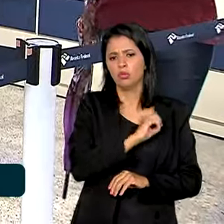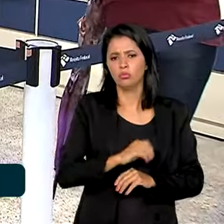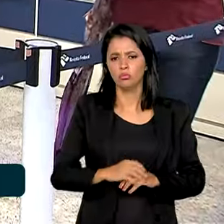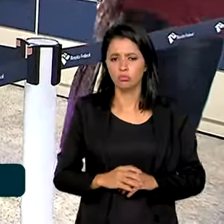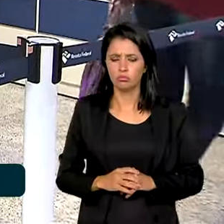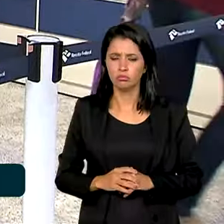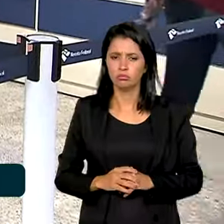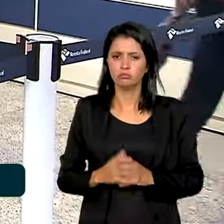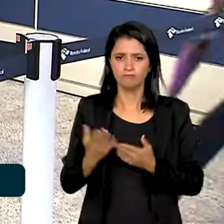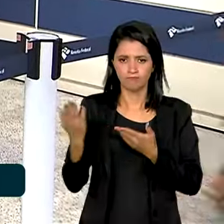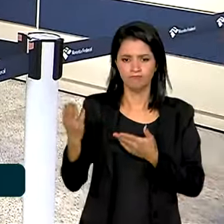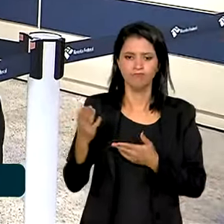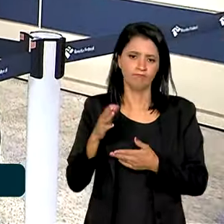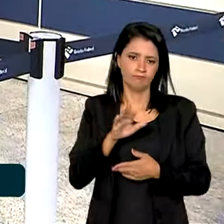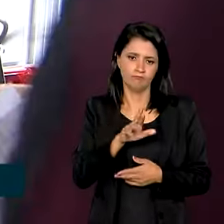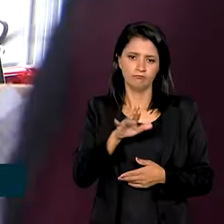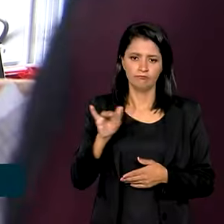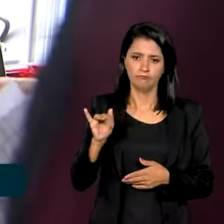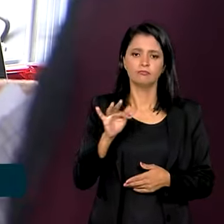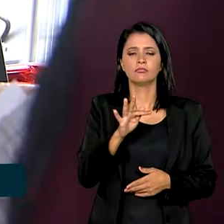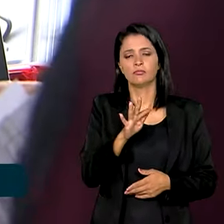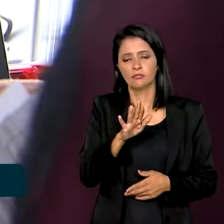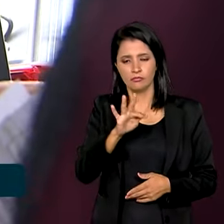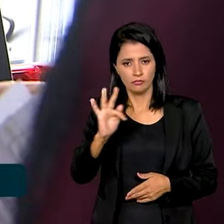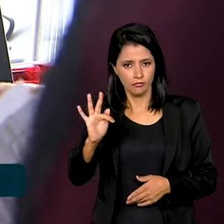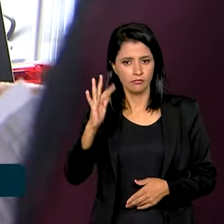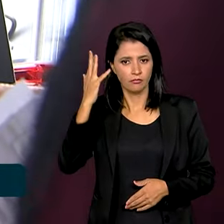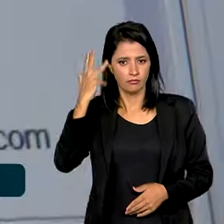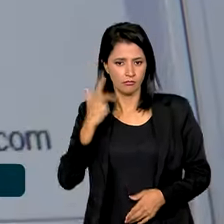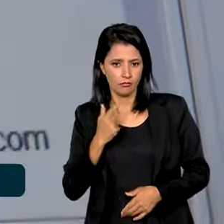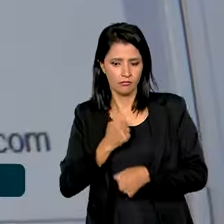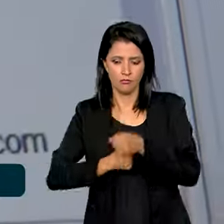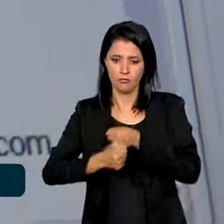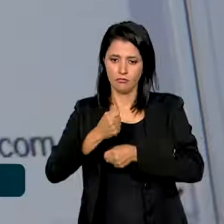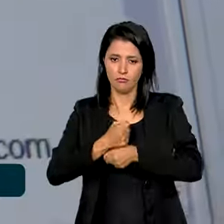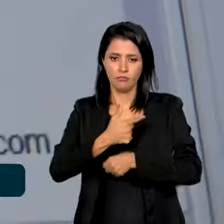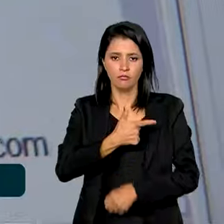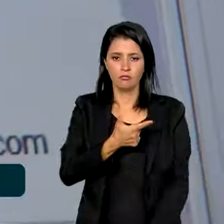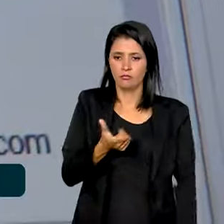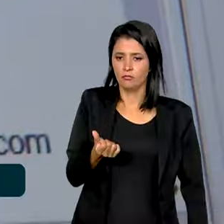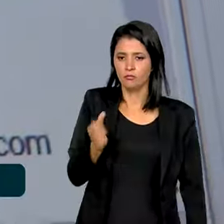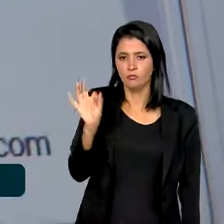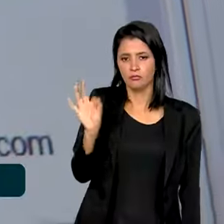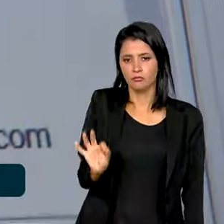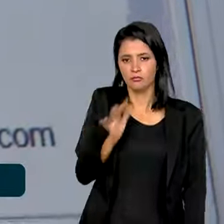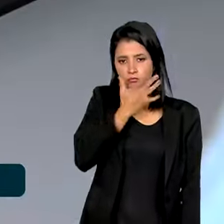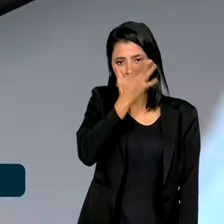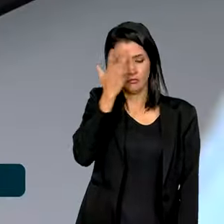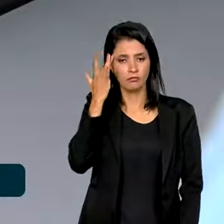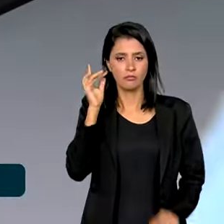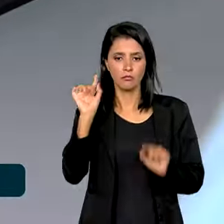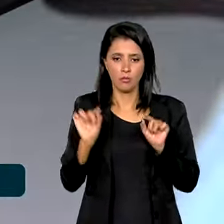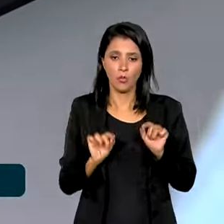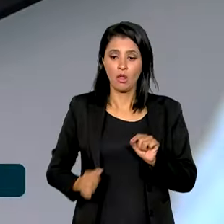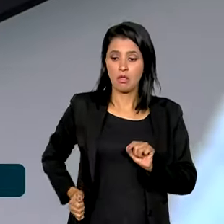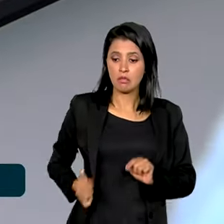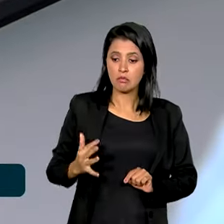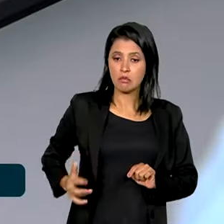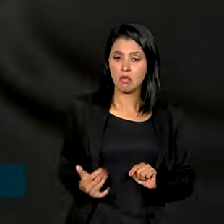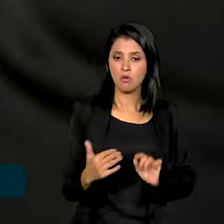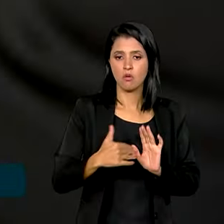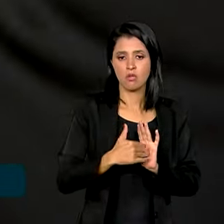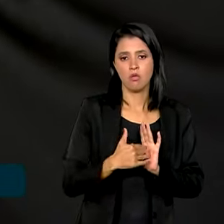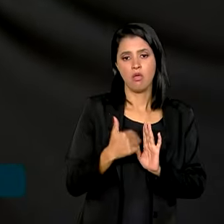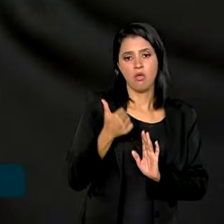Segundo a Receita Federal, no ano passado, 26% dos contribuintes gastaram até